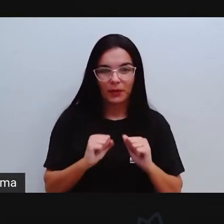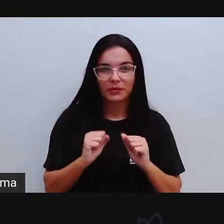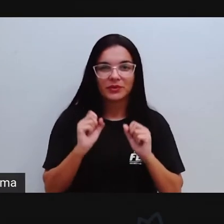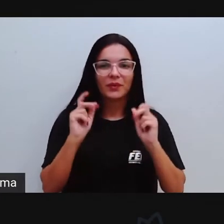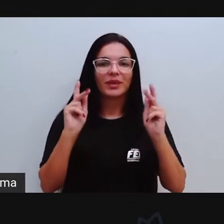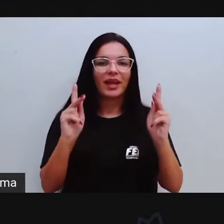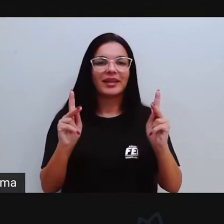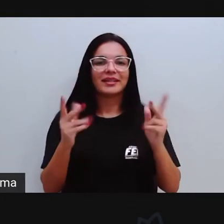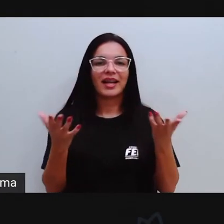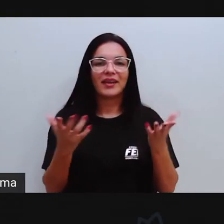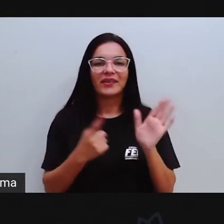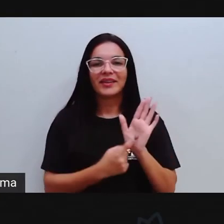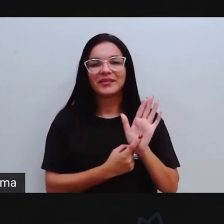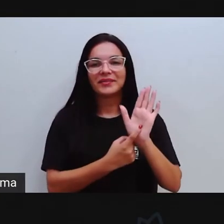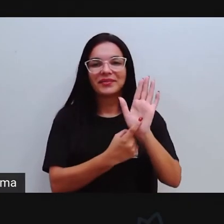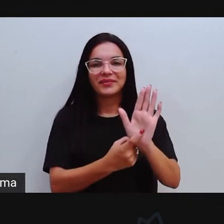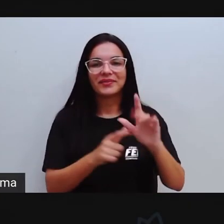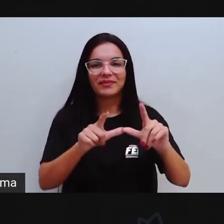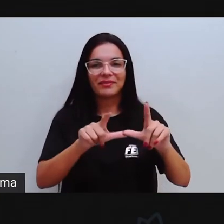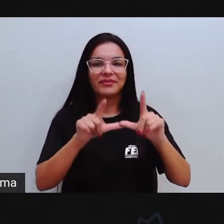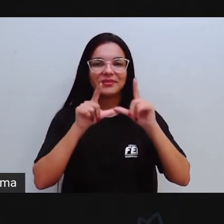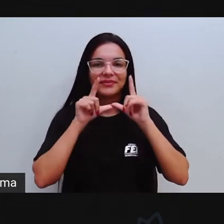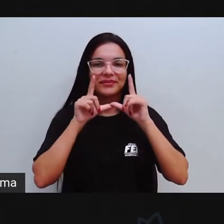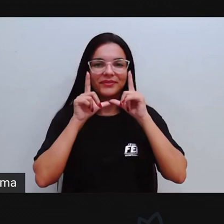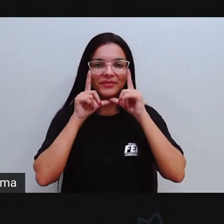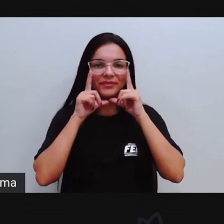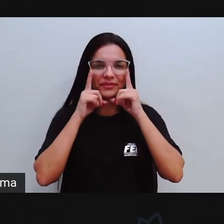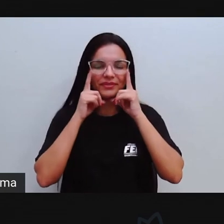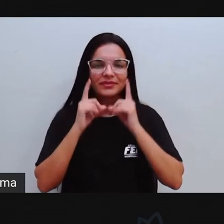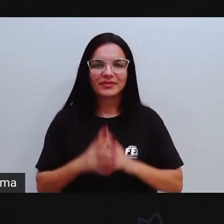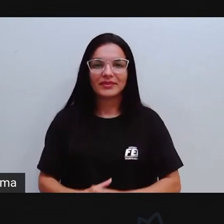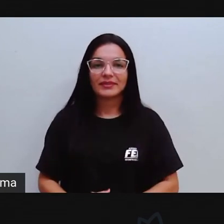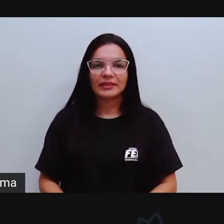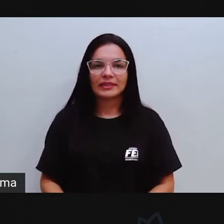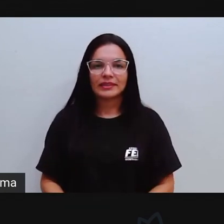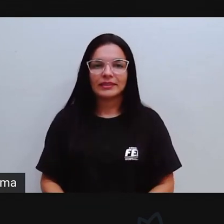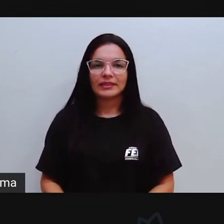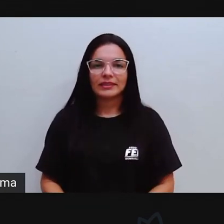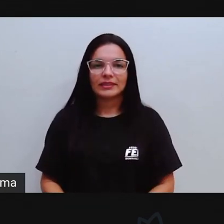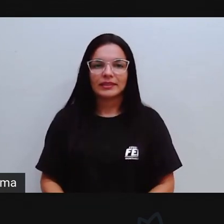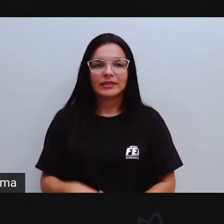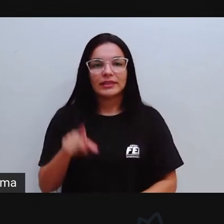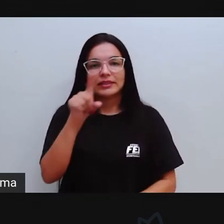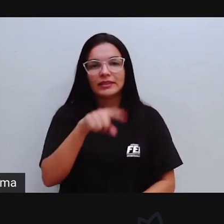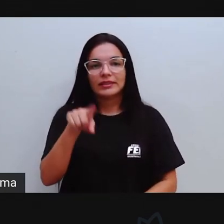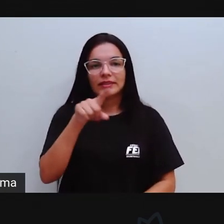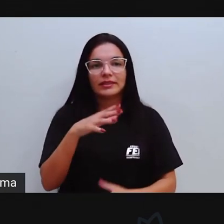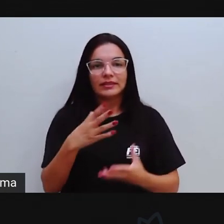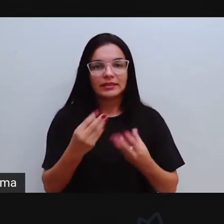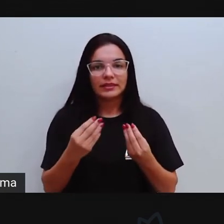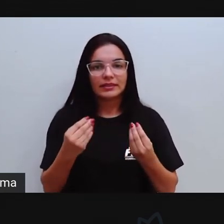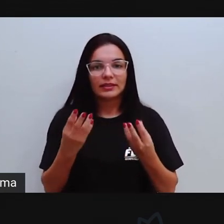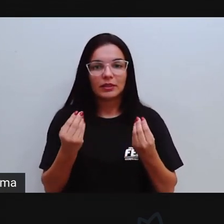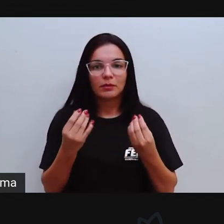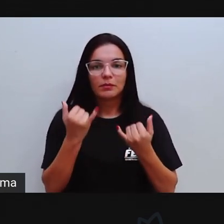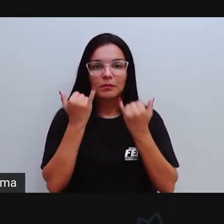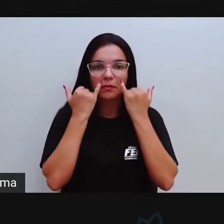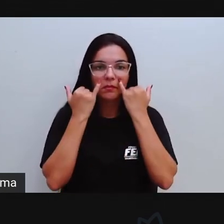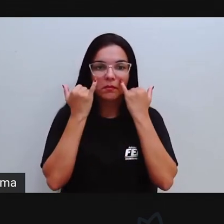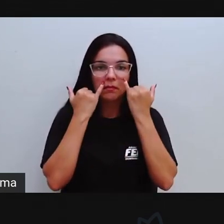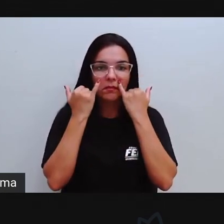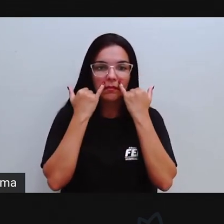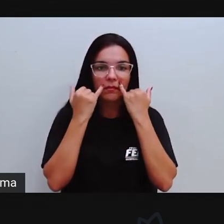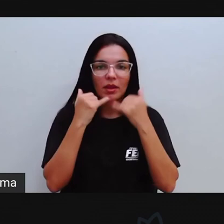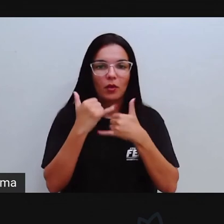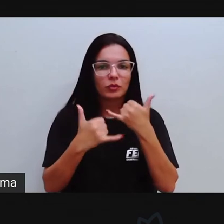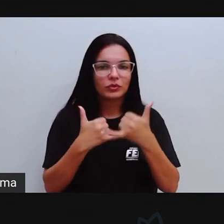Deixa a pró compartilhar aqui a tela, tá? E aí, vão descobrir várias informações novas, esse joguinho